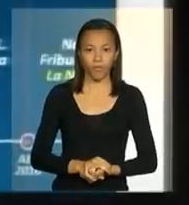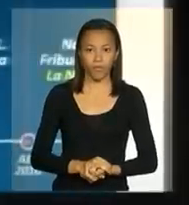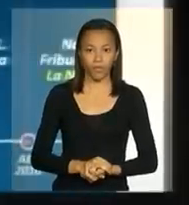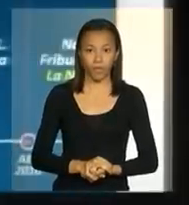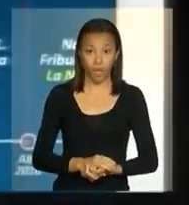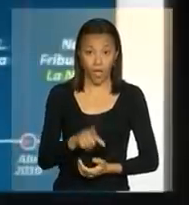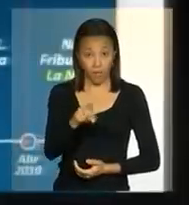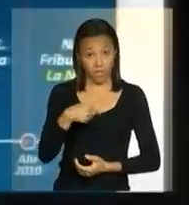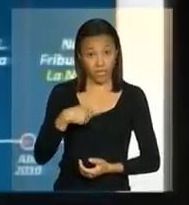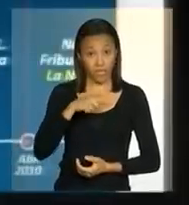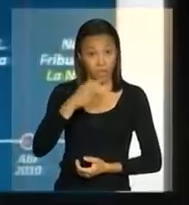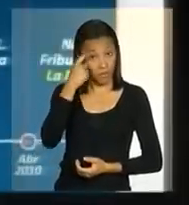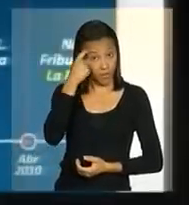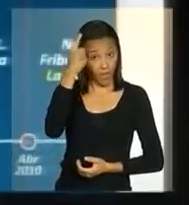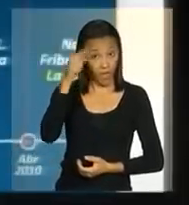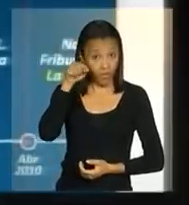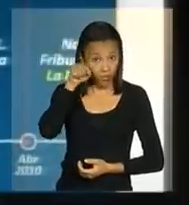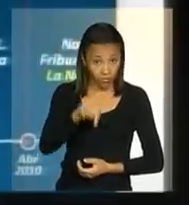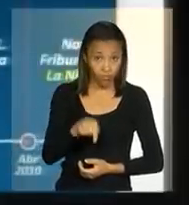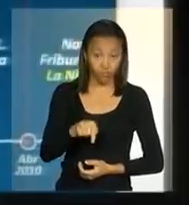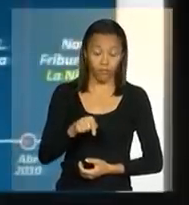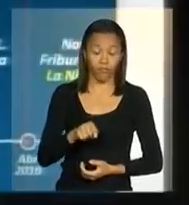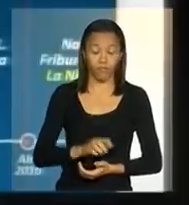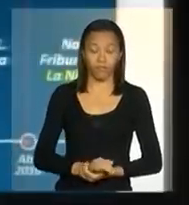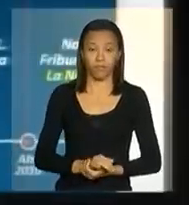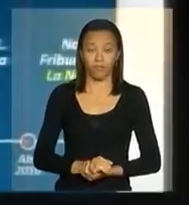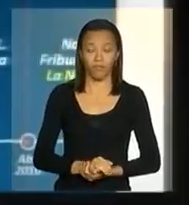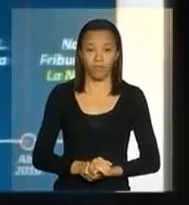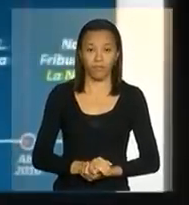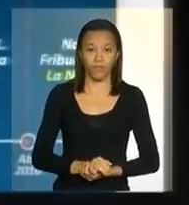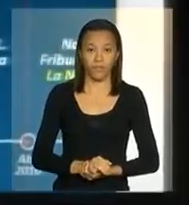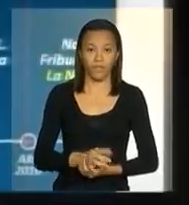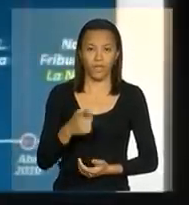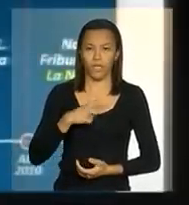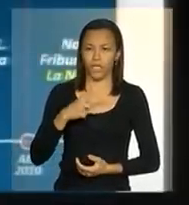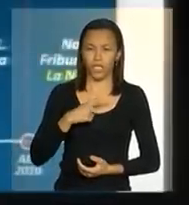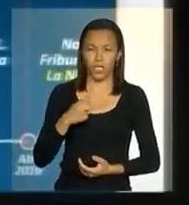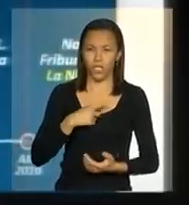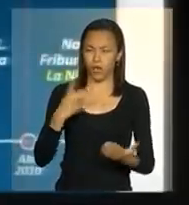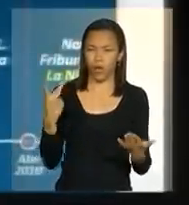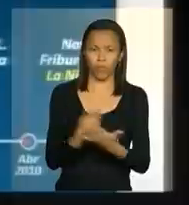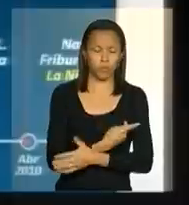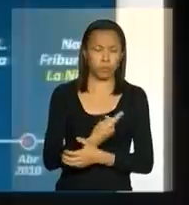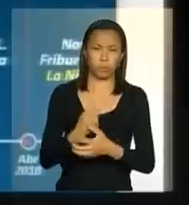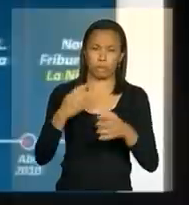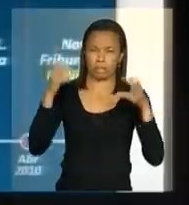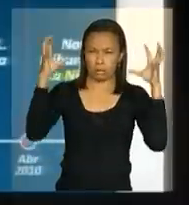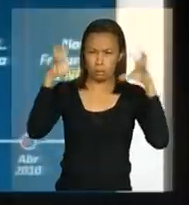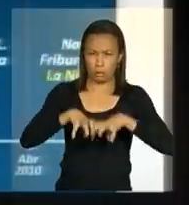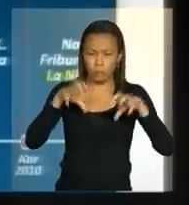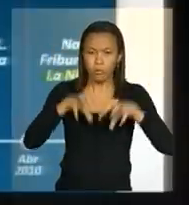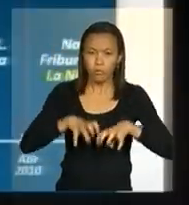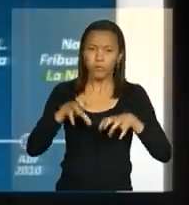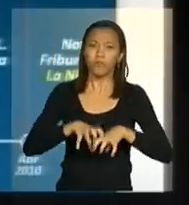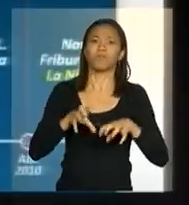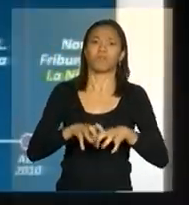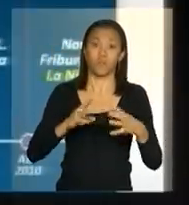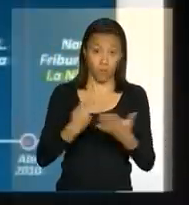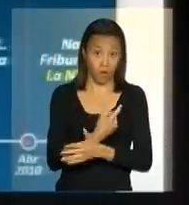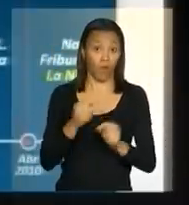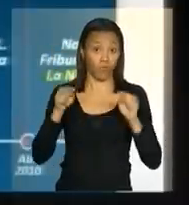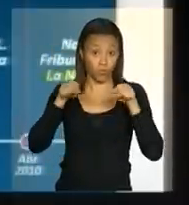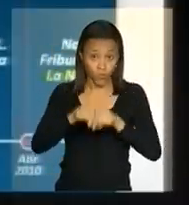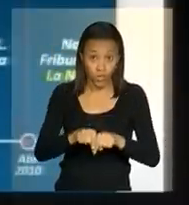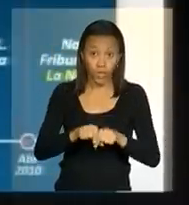Para vocês terem uma ideia dessa questão de eventos extremos em relação às condições